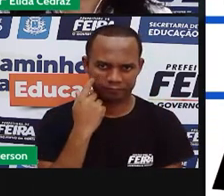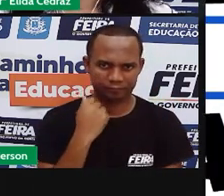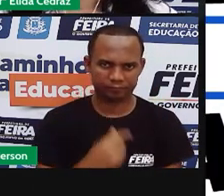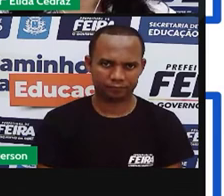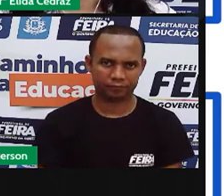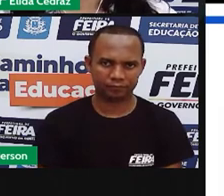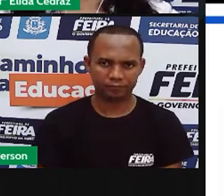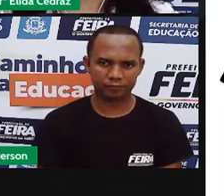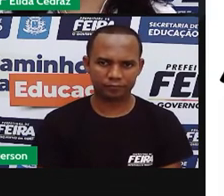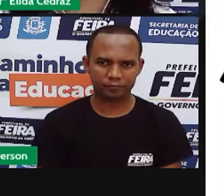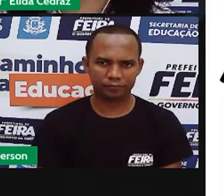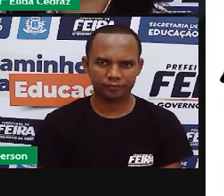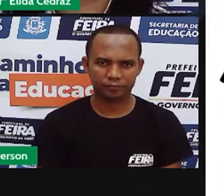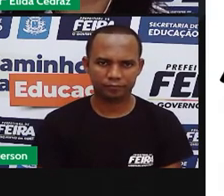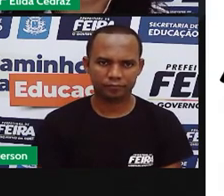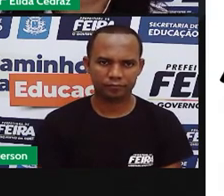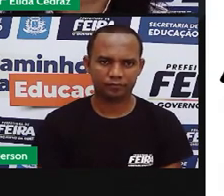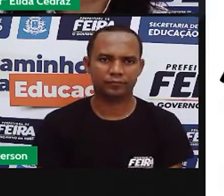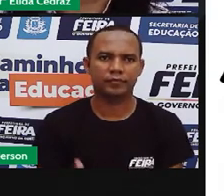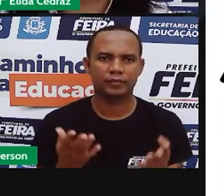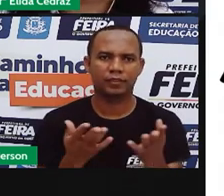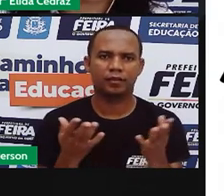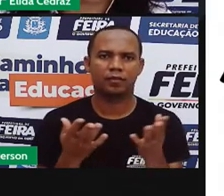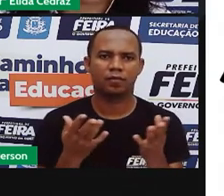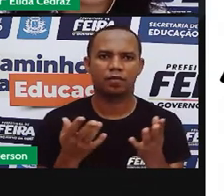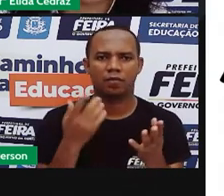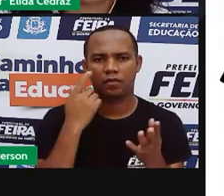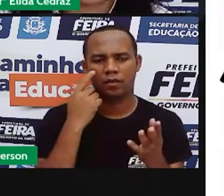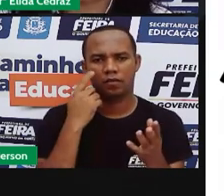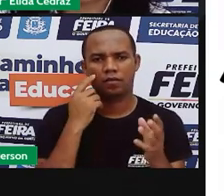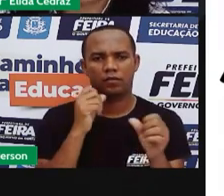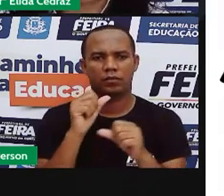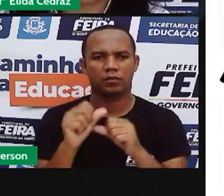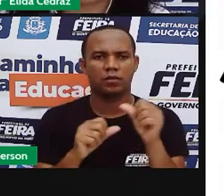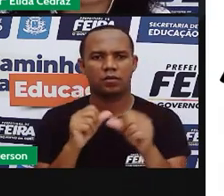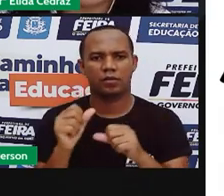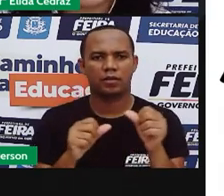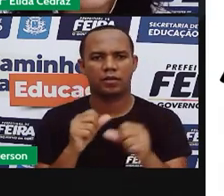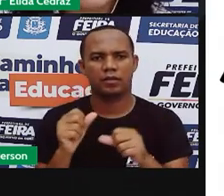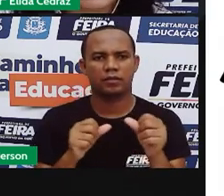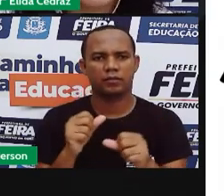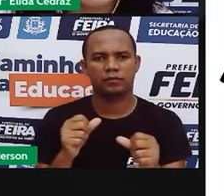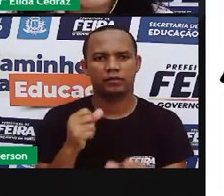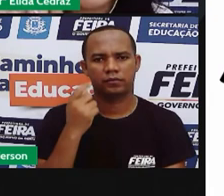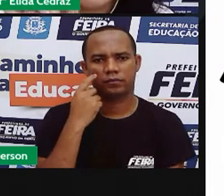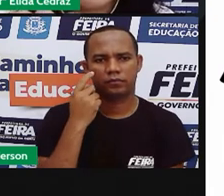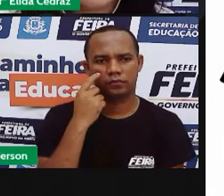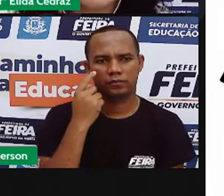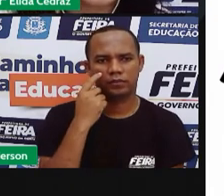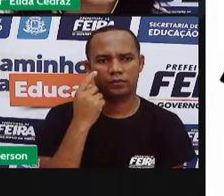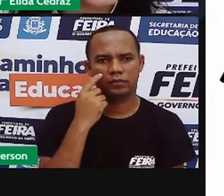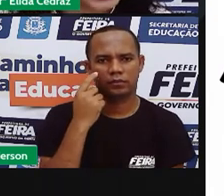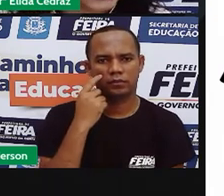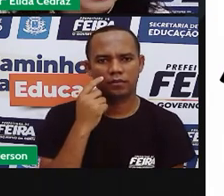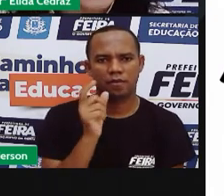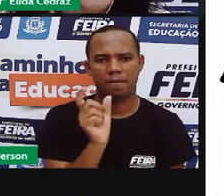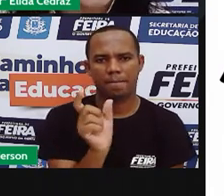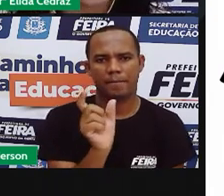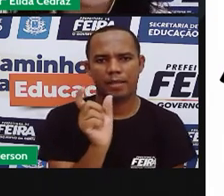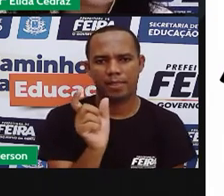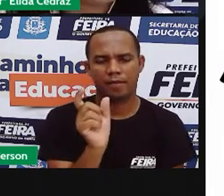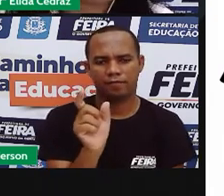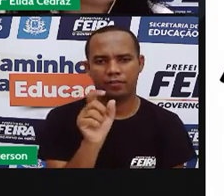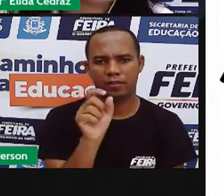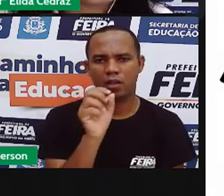Olha só. E agora nós vamos trocar as palavras destacadas, essas que estão em